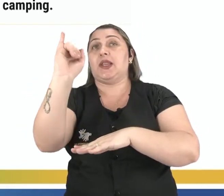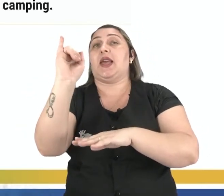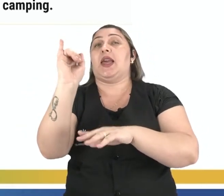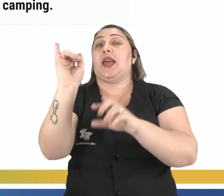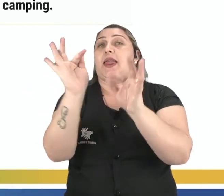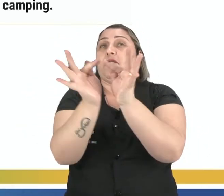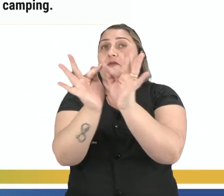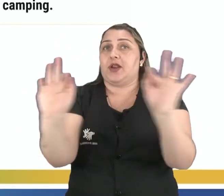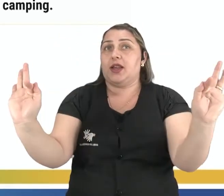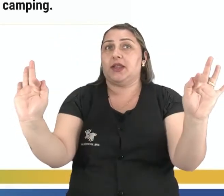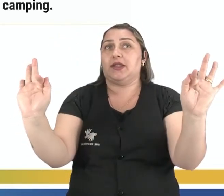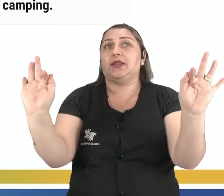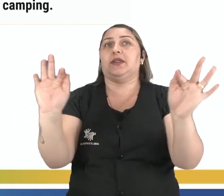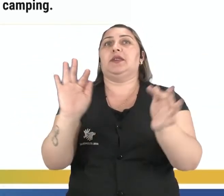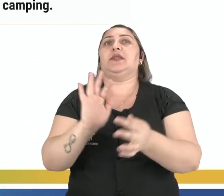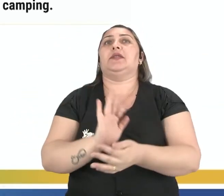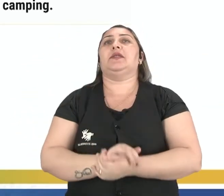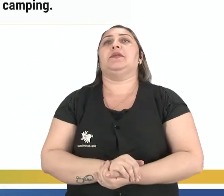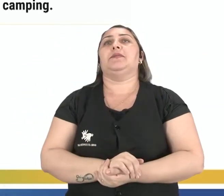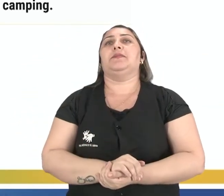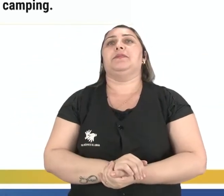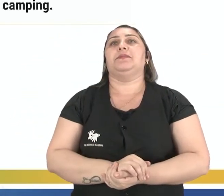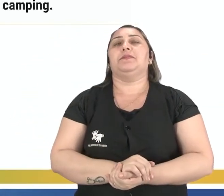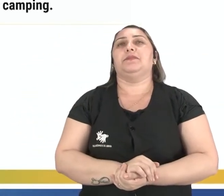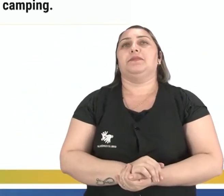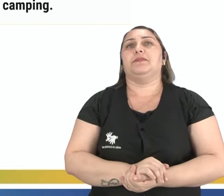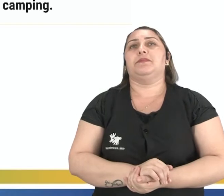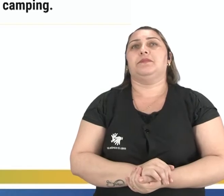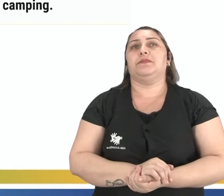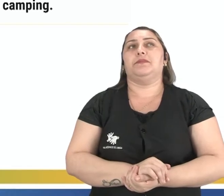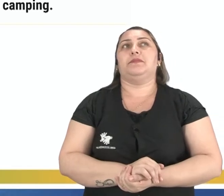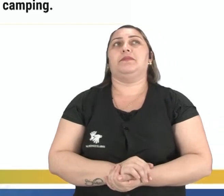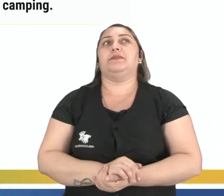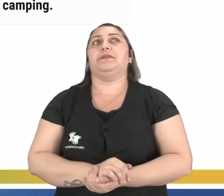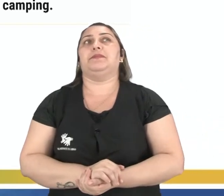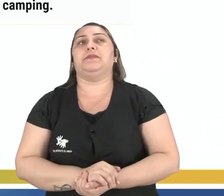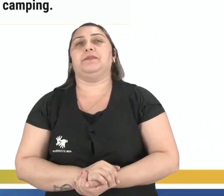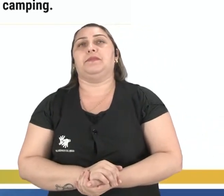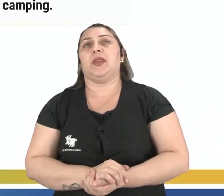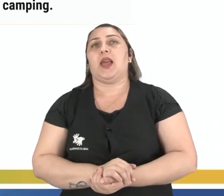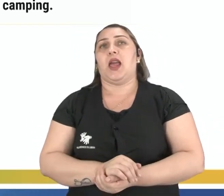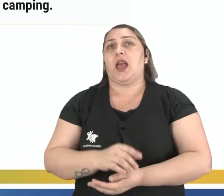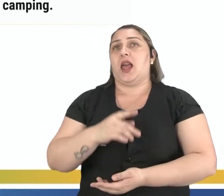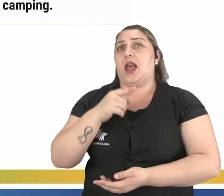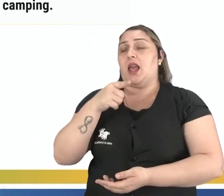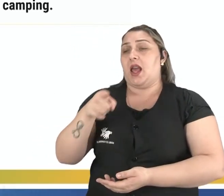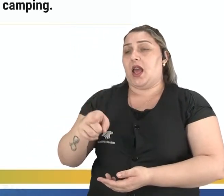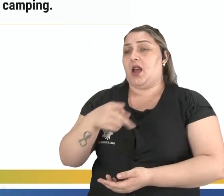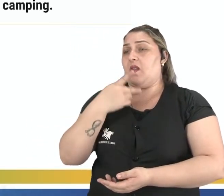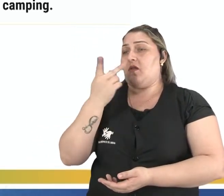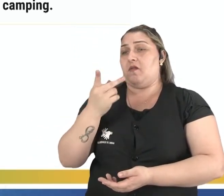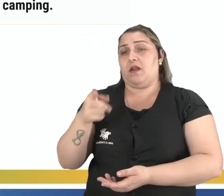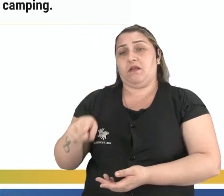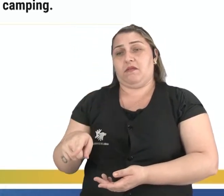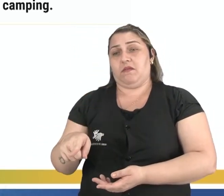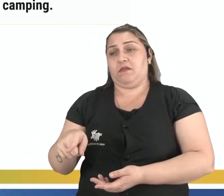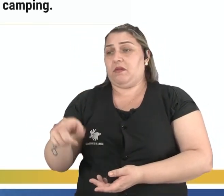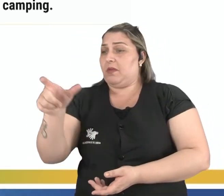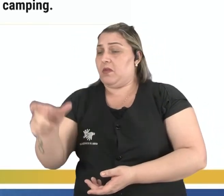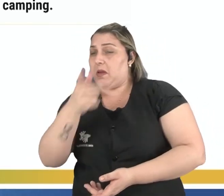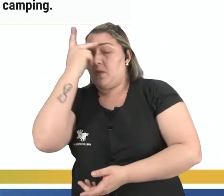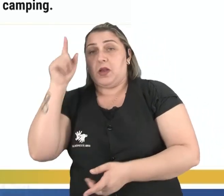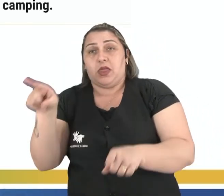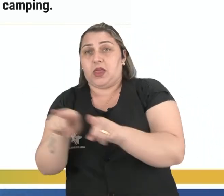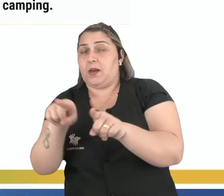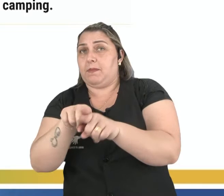oração. She didn't speak to anyone and nobody spoke to her. Ela não falou com ninguém e ninguém falou com ela.